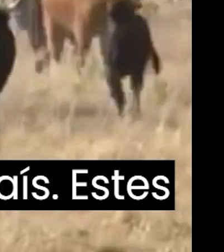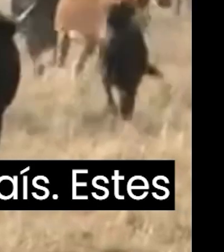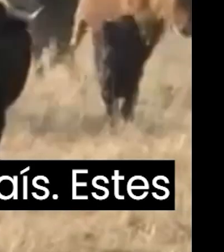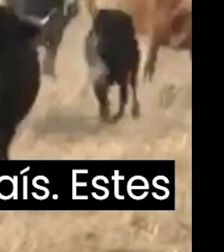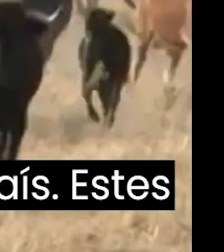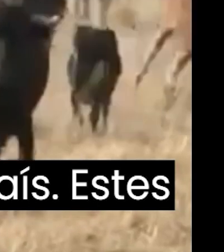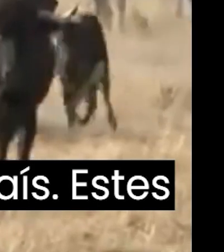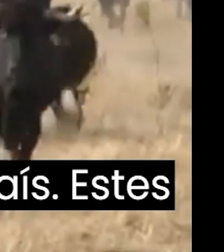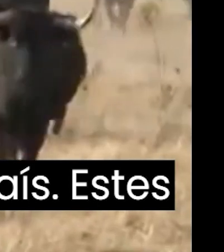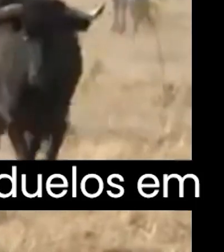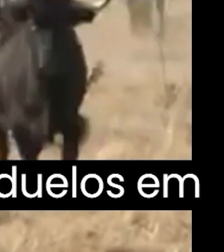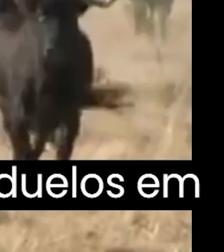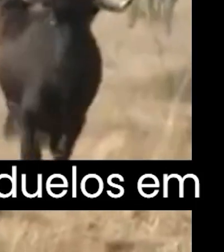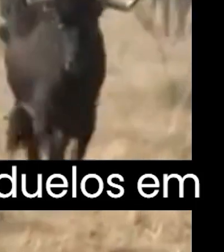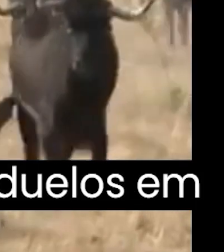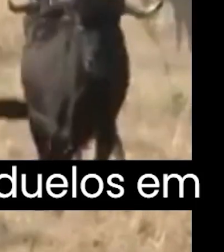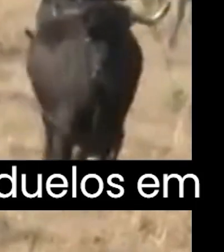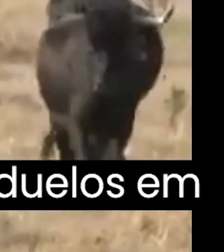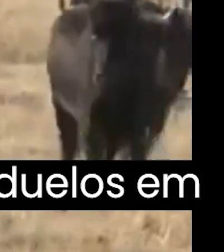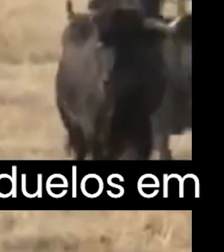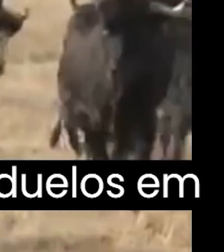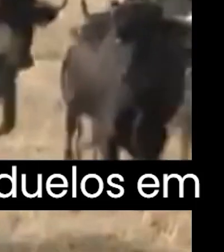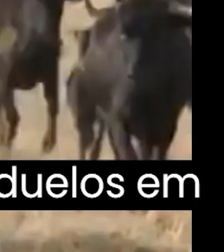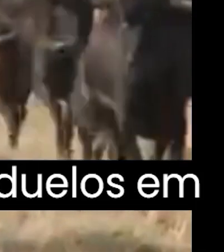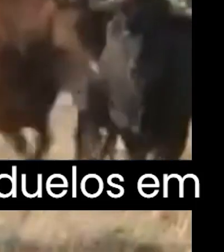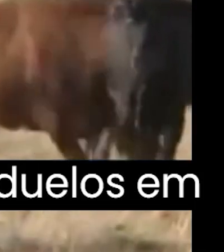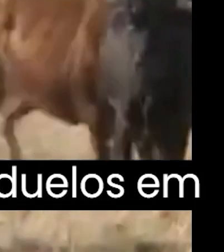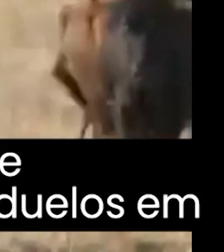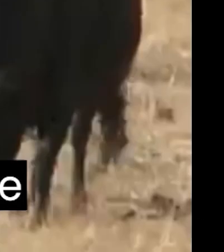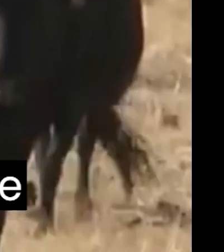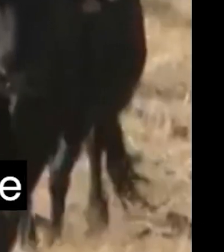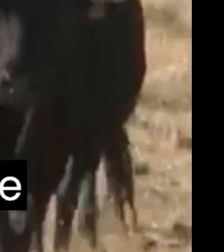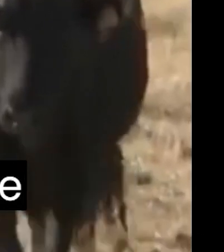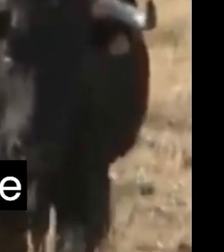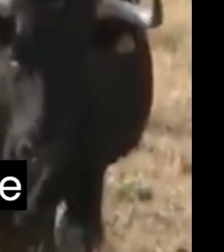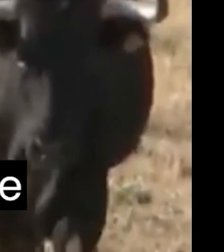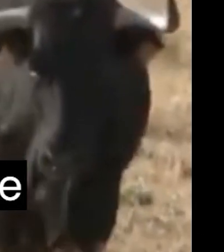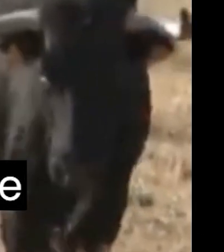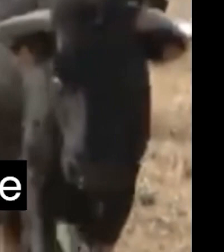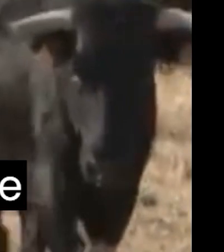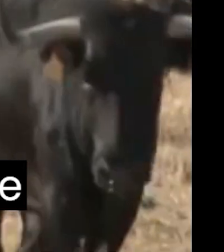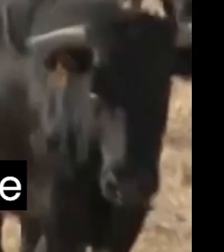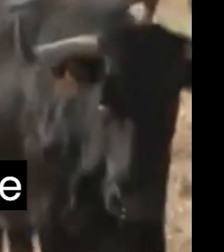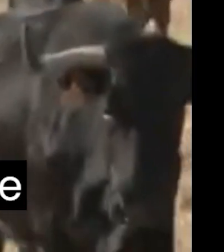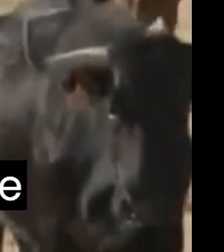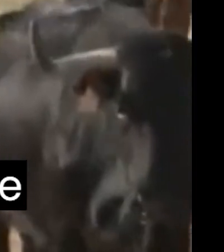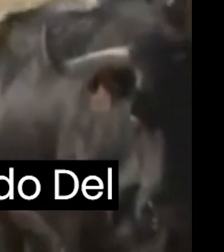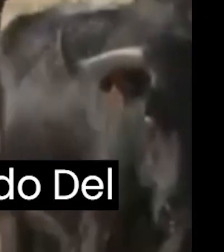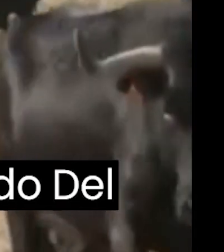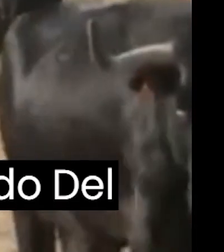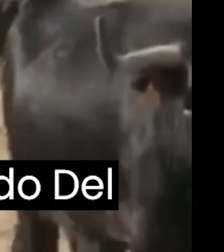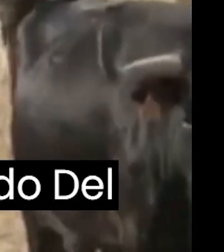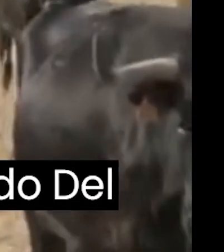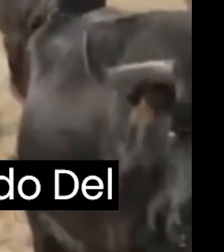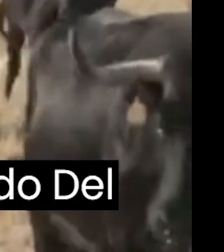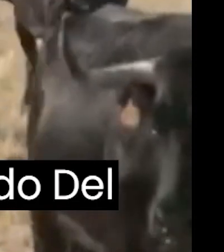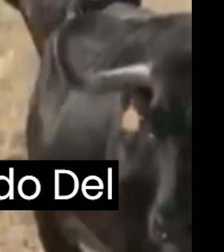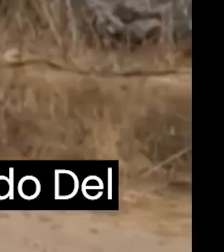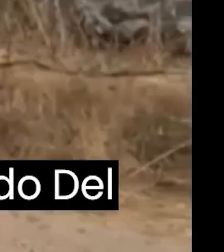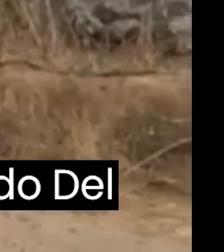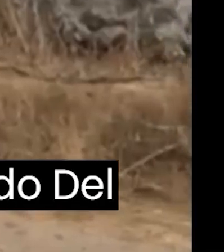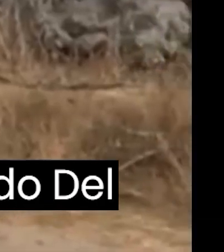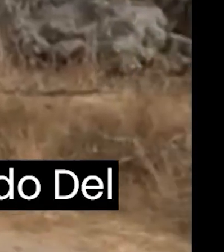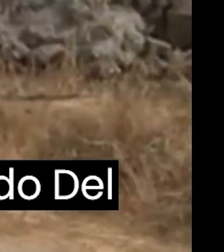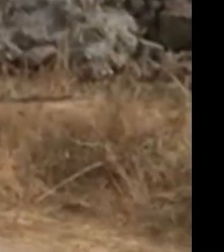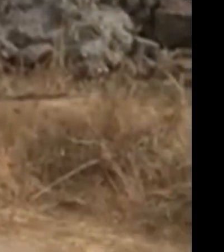criações do país estes animais são preparados para os duelos em mil e quinhentos hectares ao norte de madrid é uma